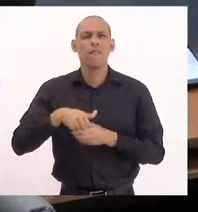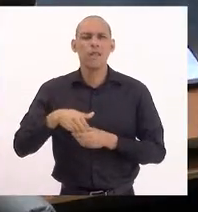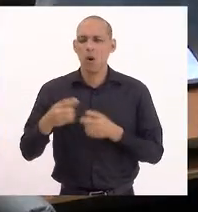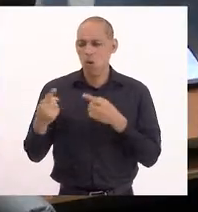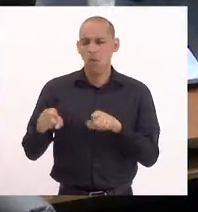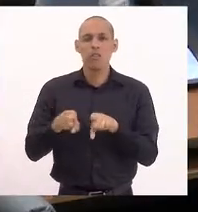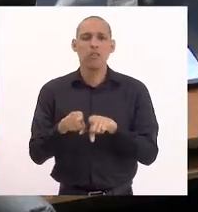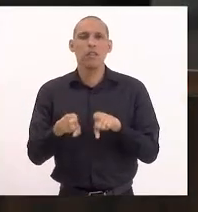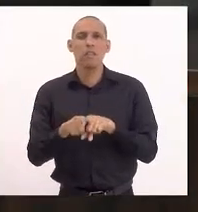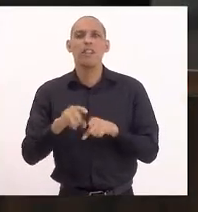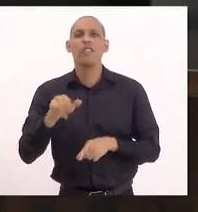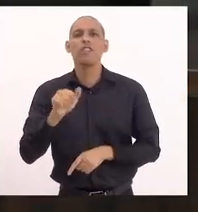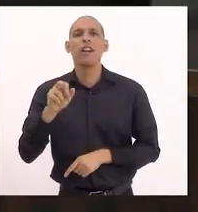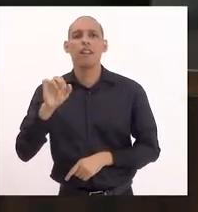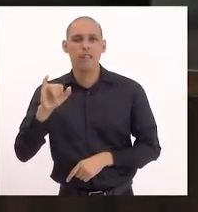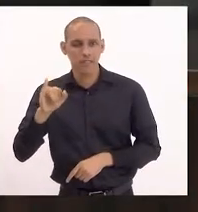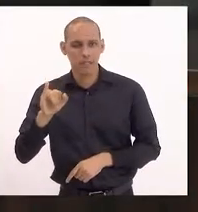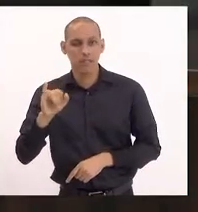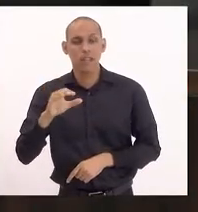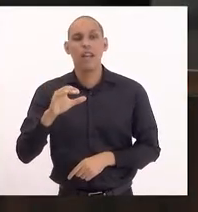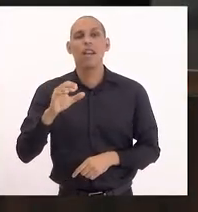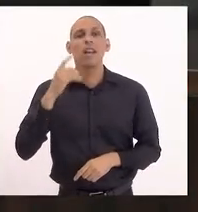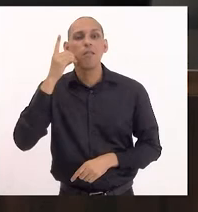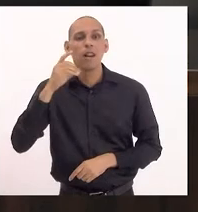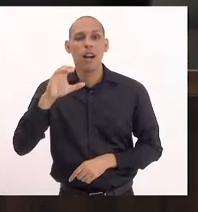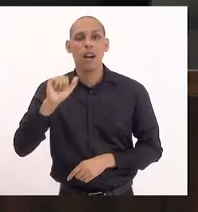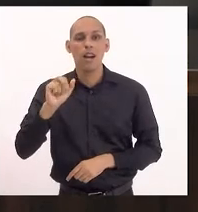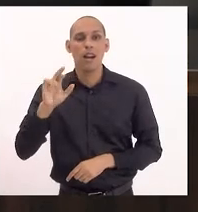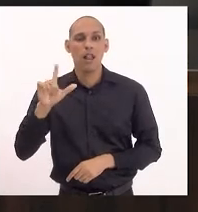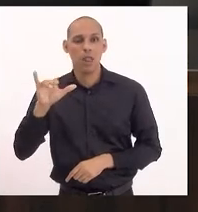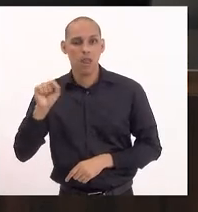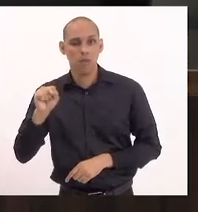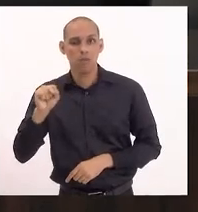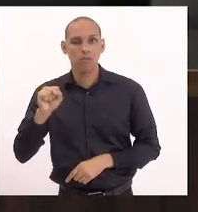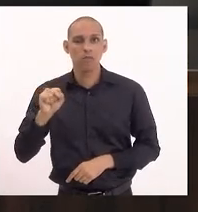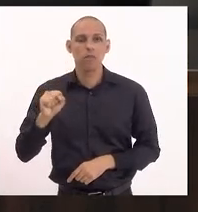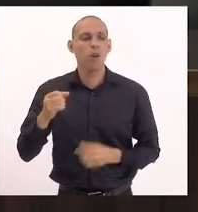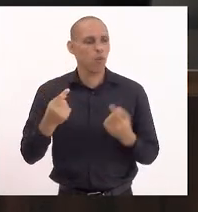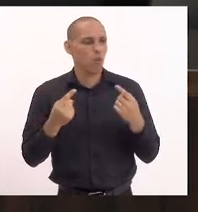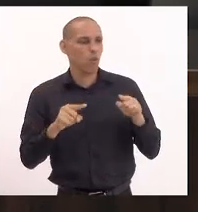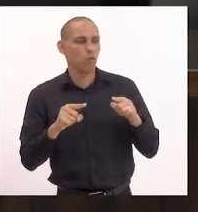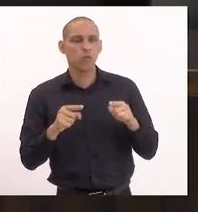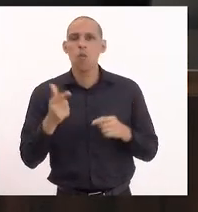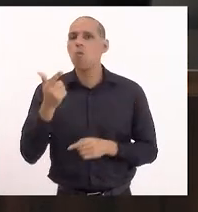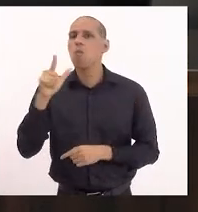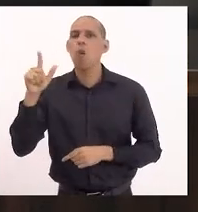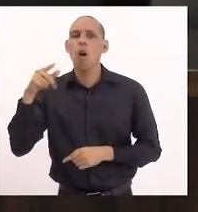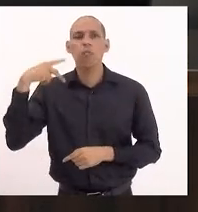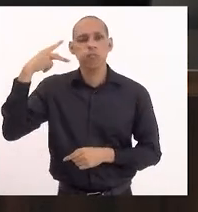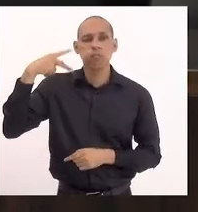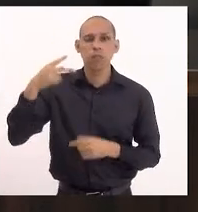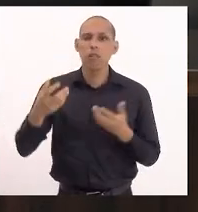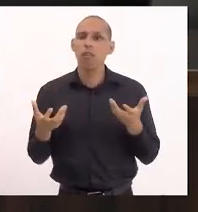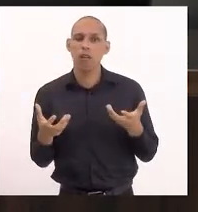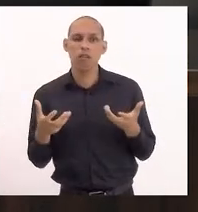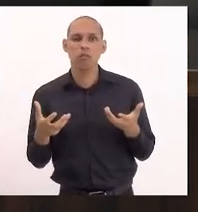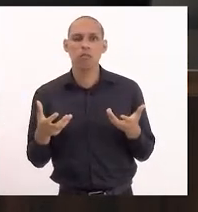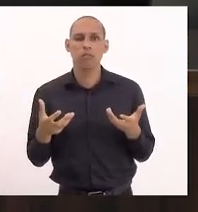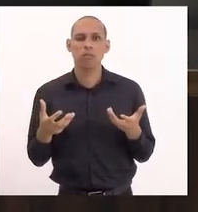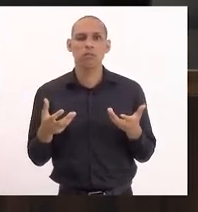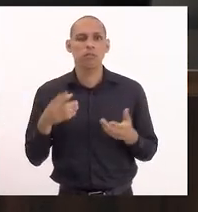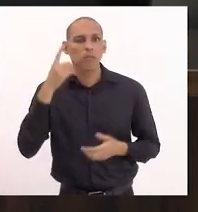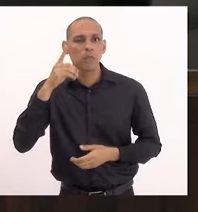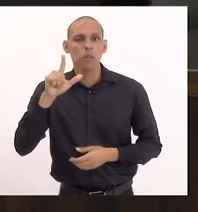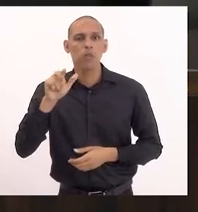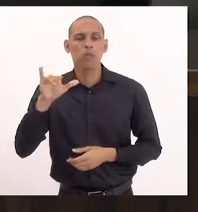Jari, contrário. Deputado Carlos Miki. Contrário. Algum outro parlamentar que queira... Deputado